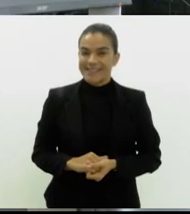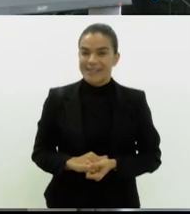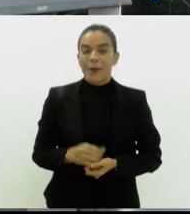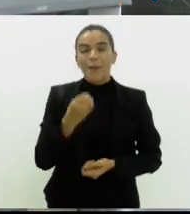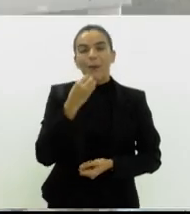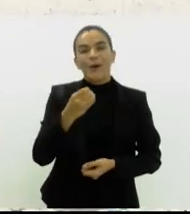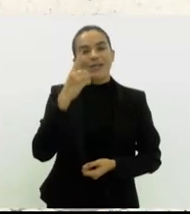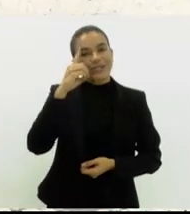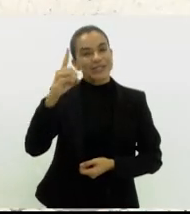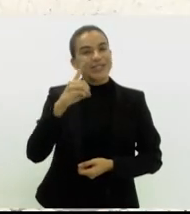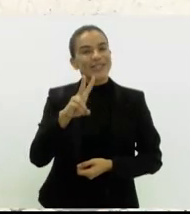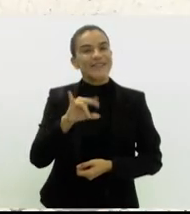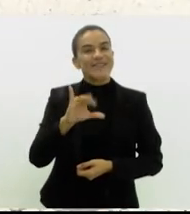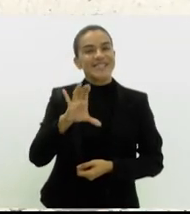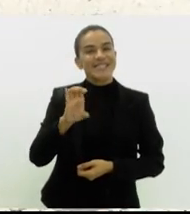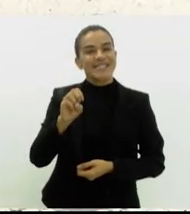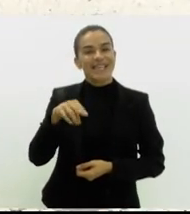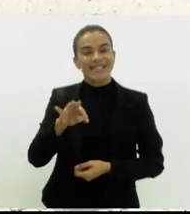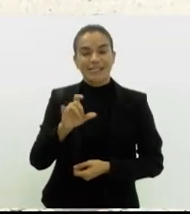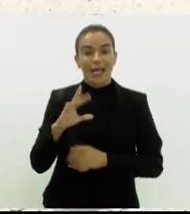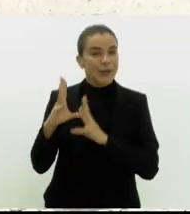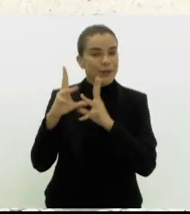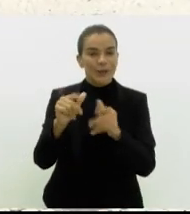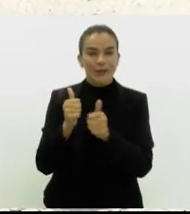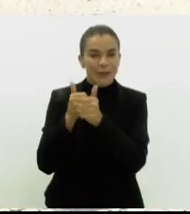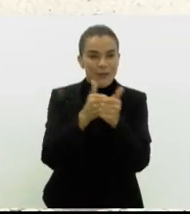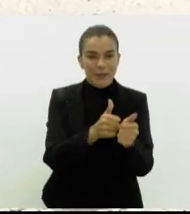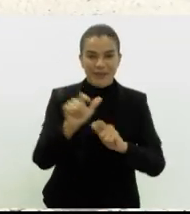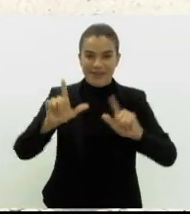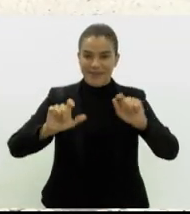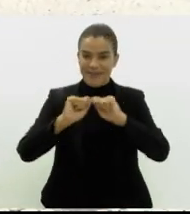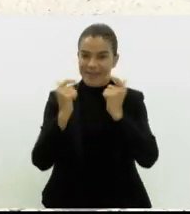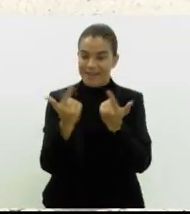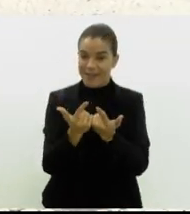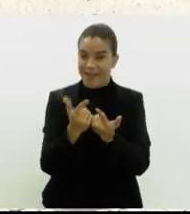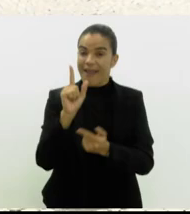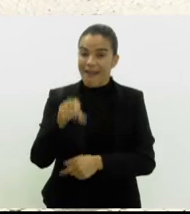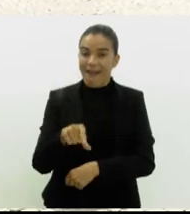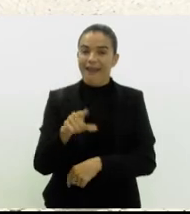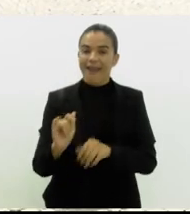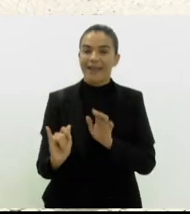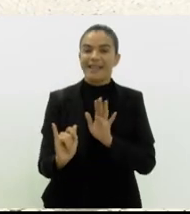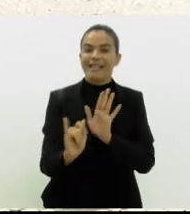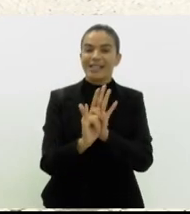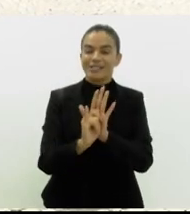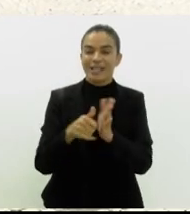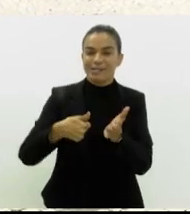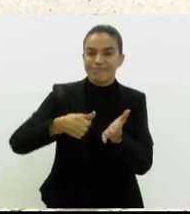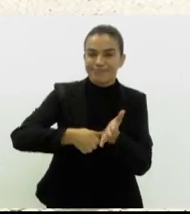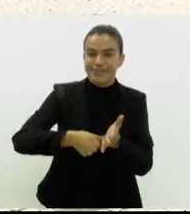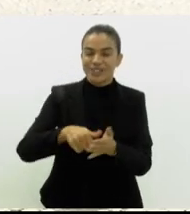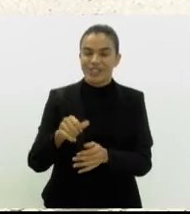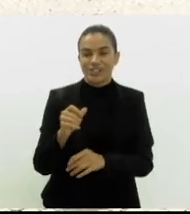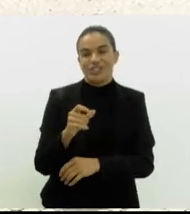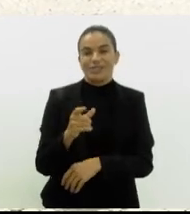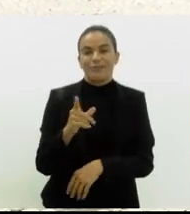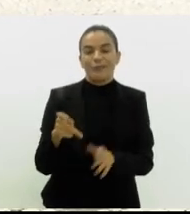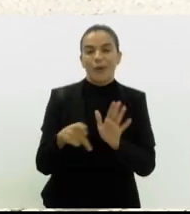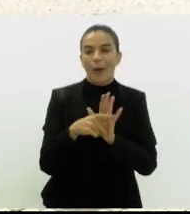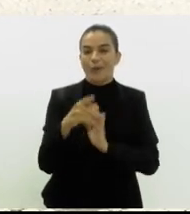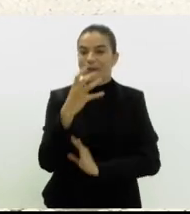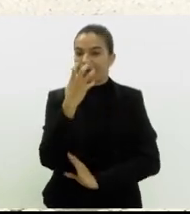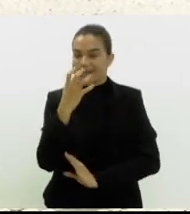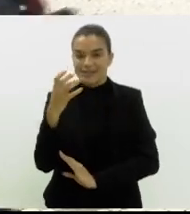Bom dia, Vicente. Bom dia a todos que acompanham a TV Alerj. É a identidade digital dos cães e gatos na cidade do Rio de Janeiro com